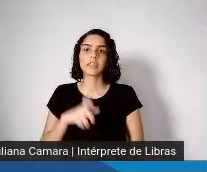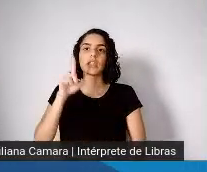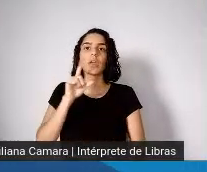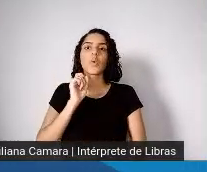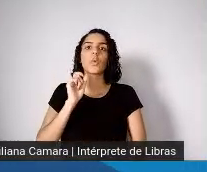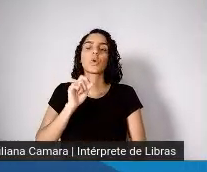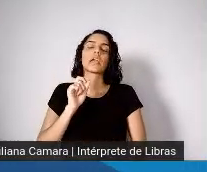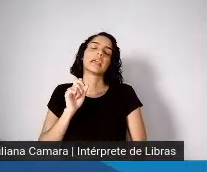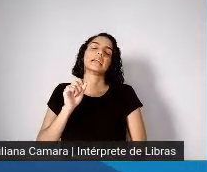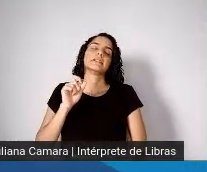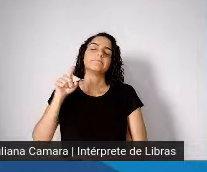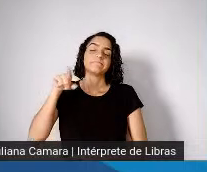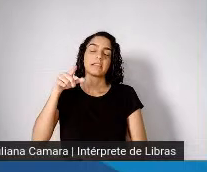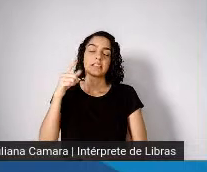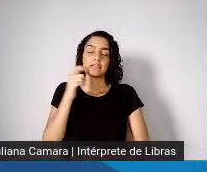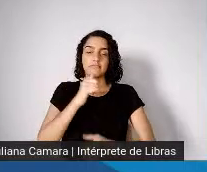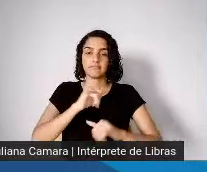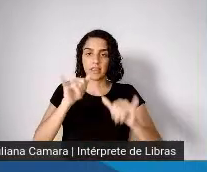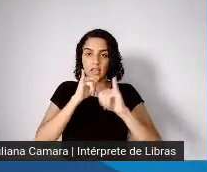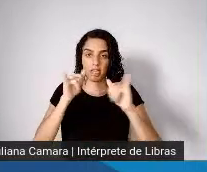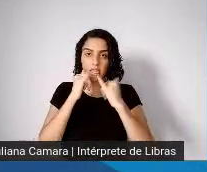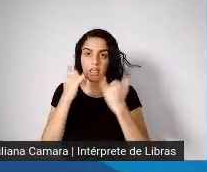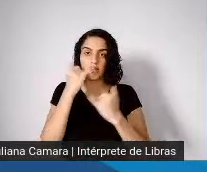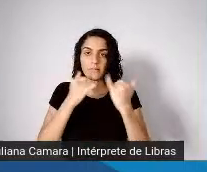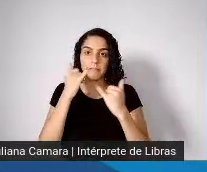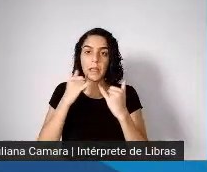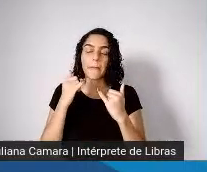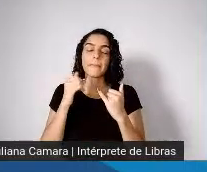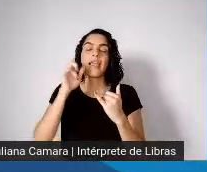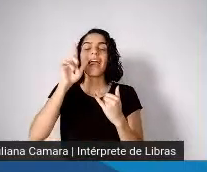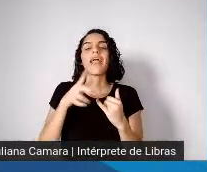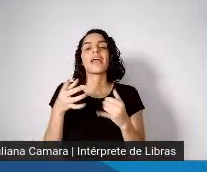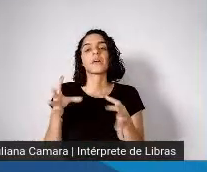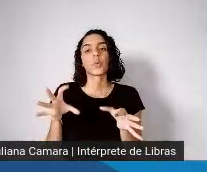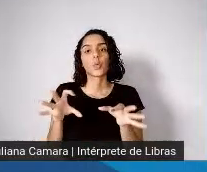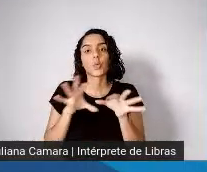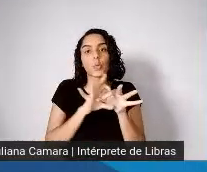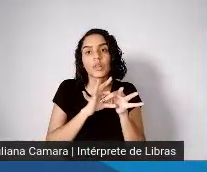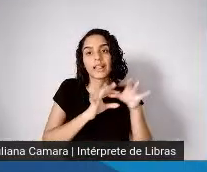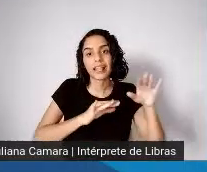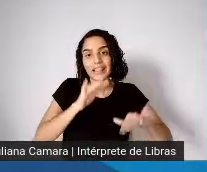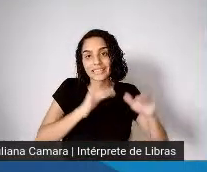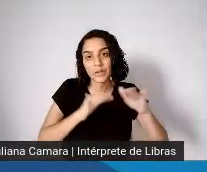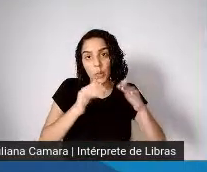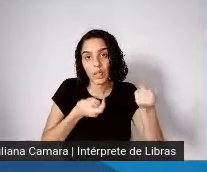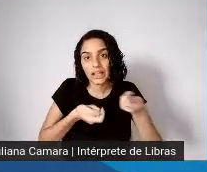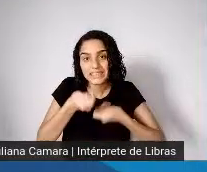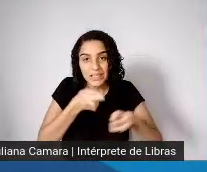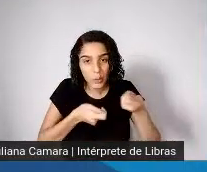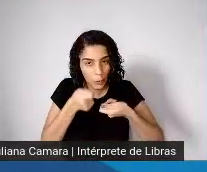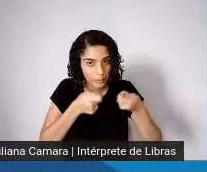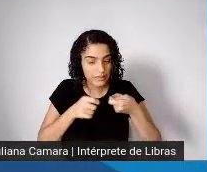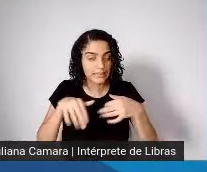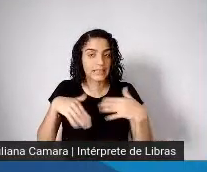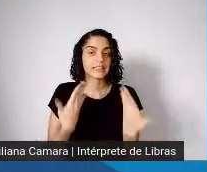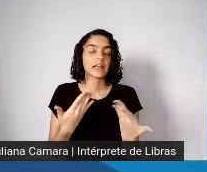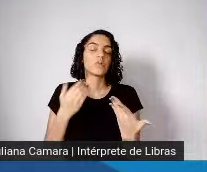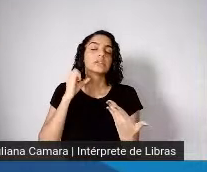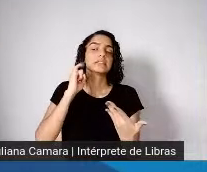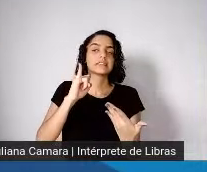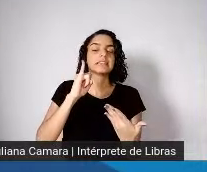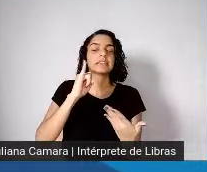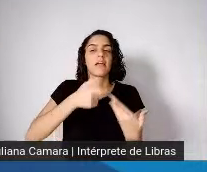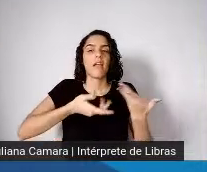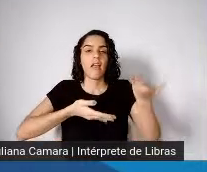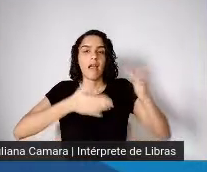associado à desigualdade econômica entre os municípios. Então, quanto maior era o índice de Gini, maior